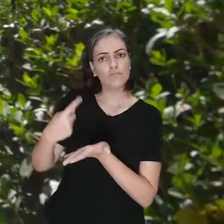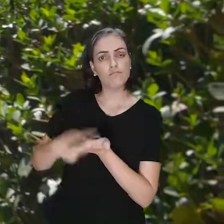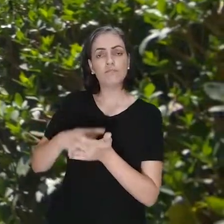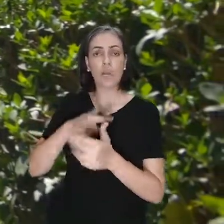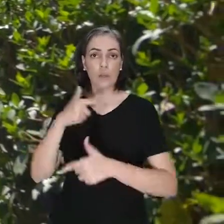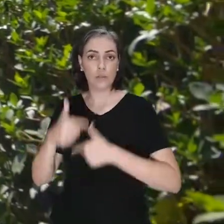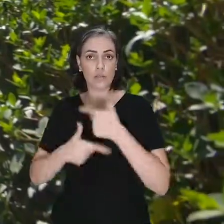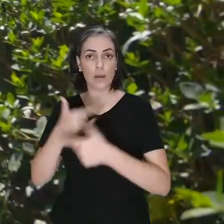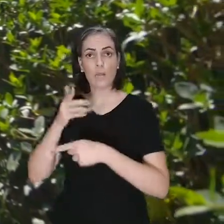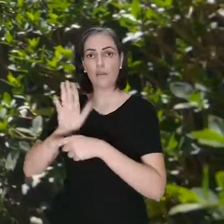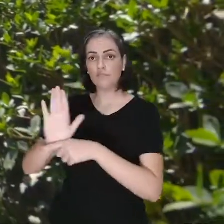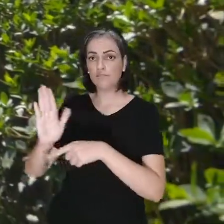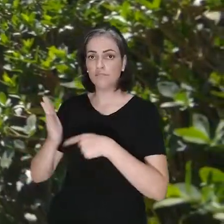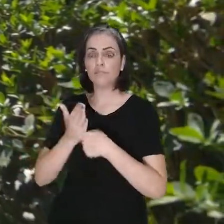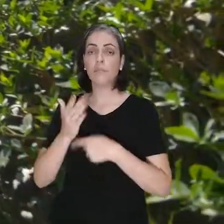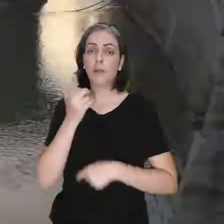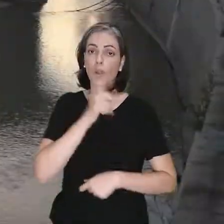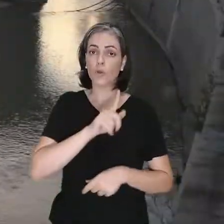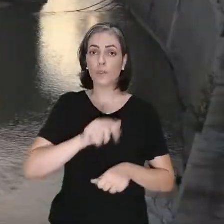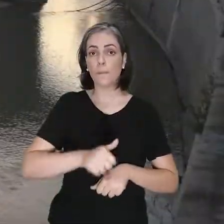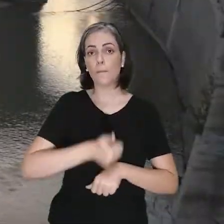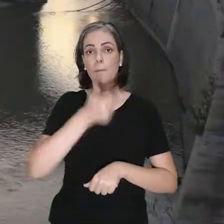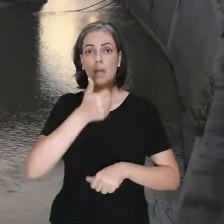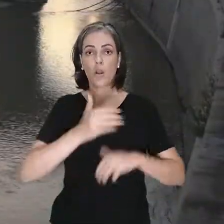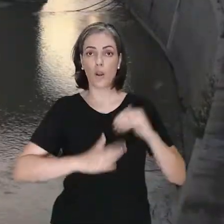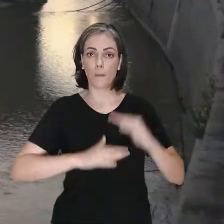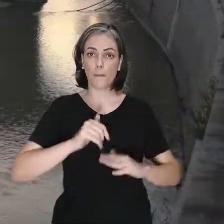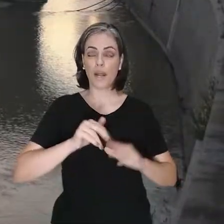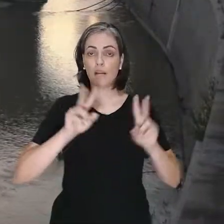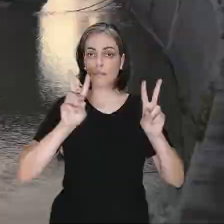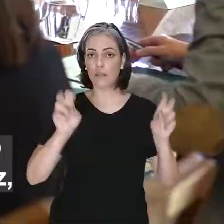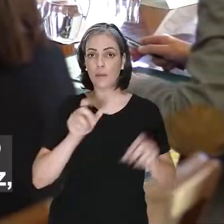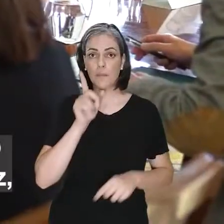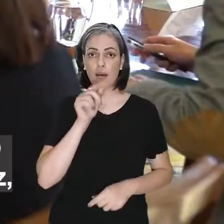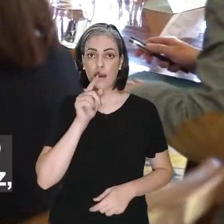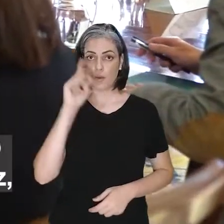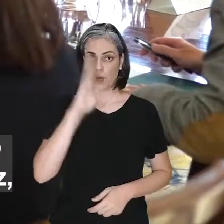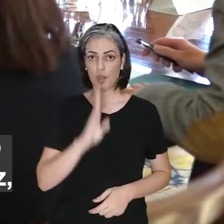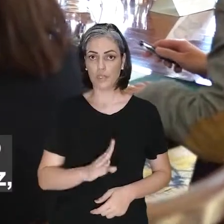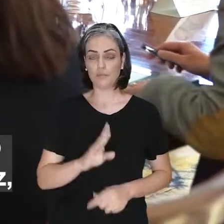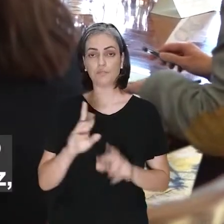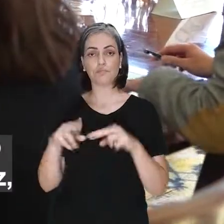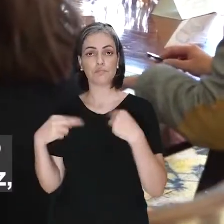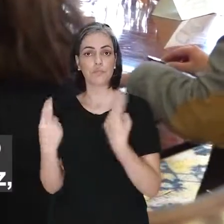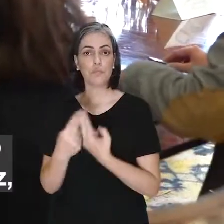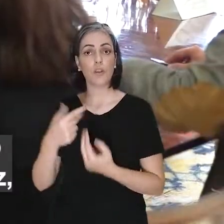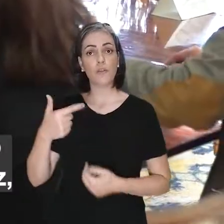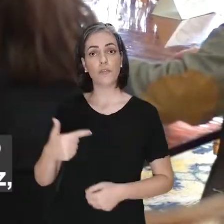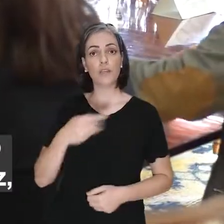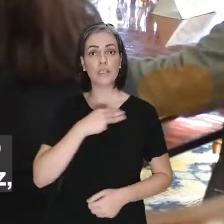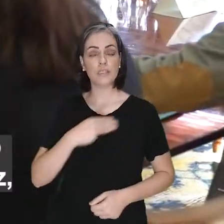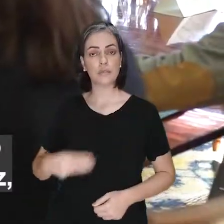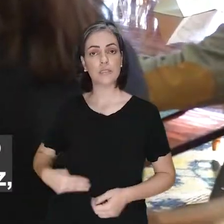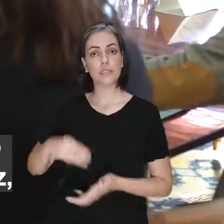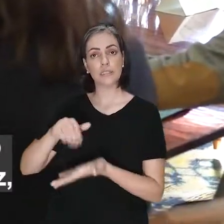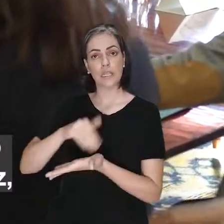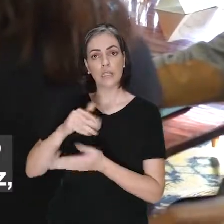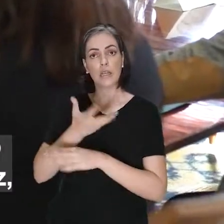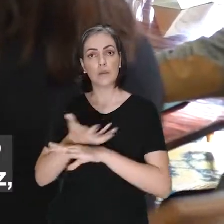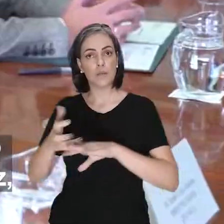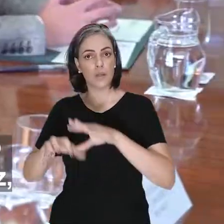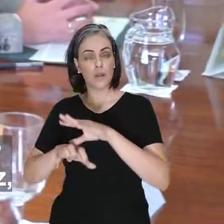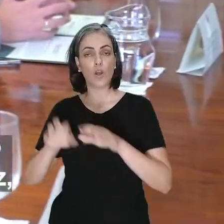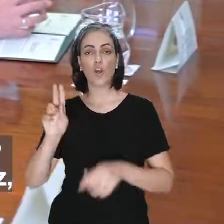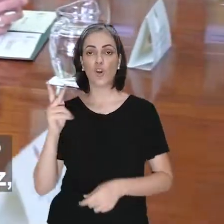conjuntas para o aprimoramento de práticas no setor hídrico. Em reunião com o vice-ministro e secretário do meio ambiente